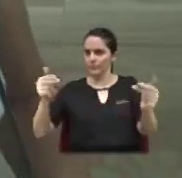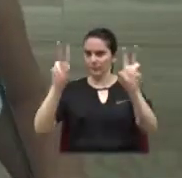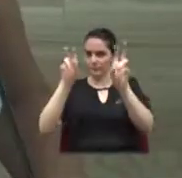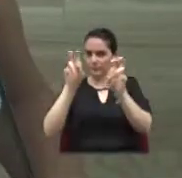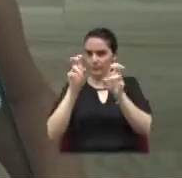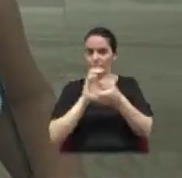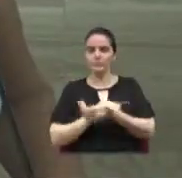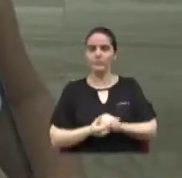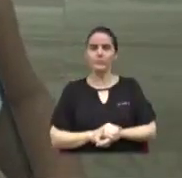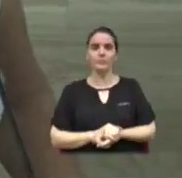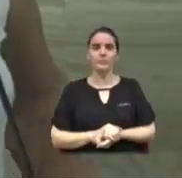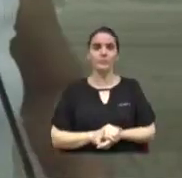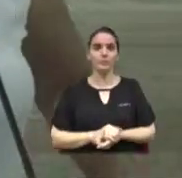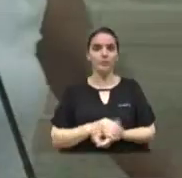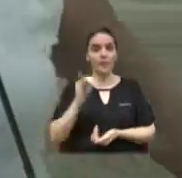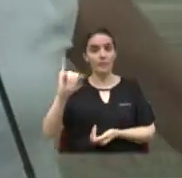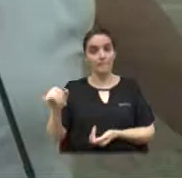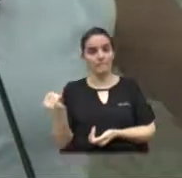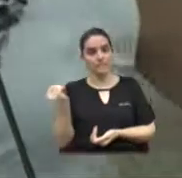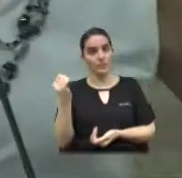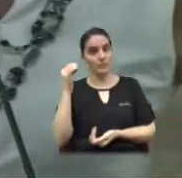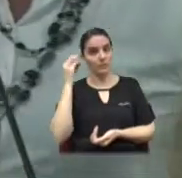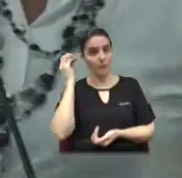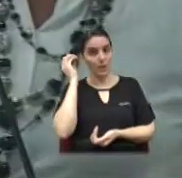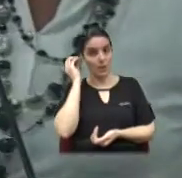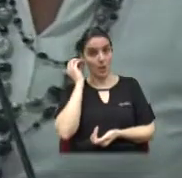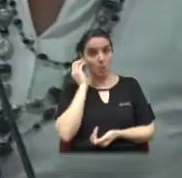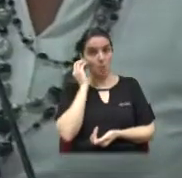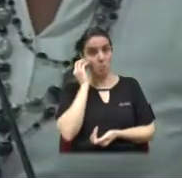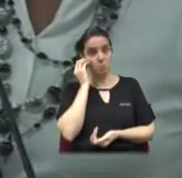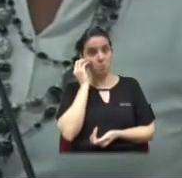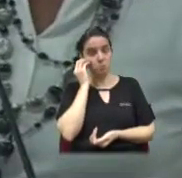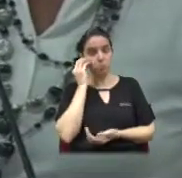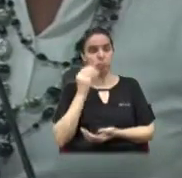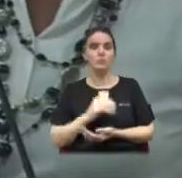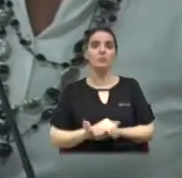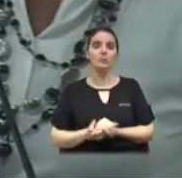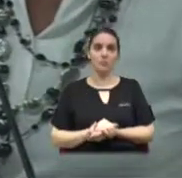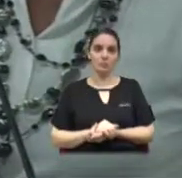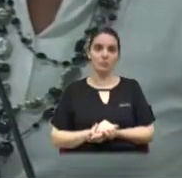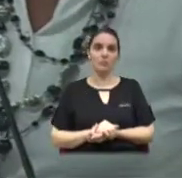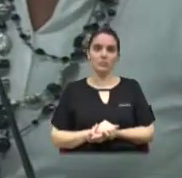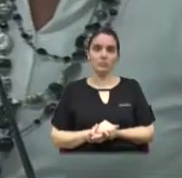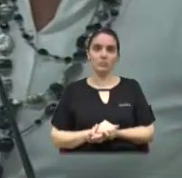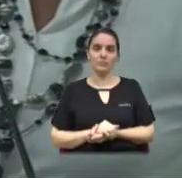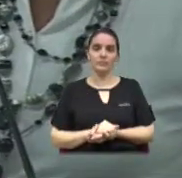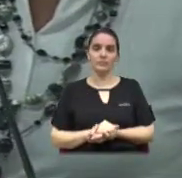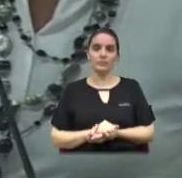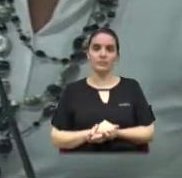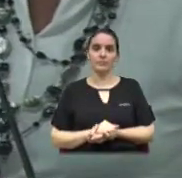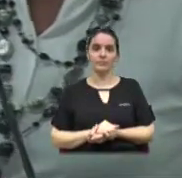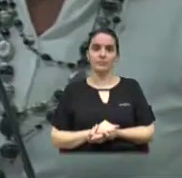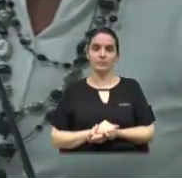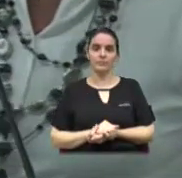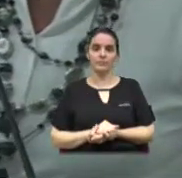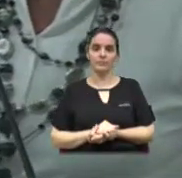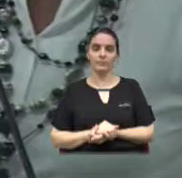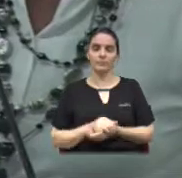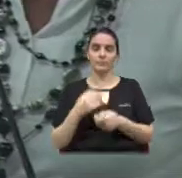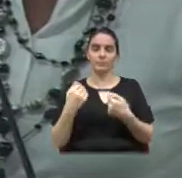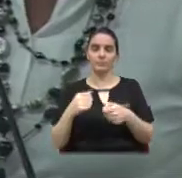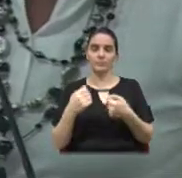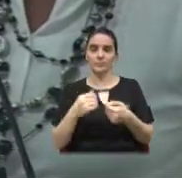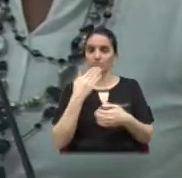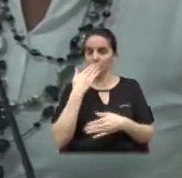a oportunidade para que possamos passar ao governador os pedidos